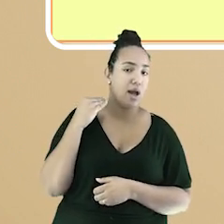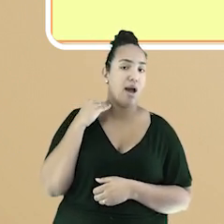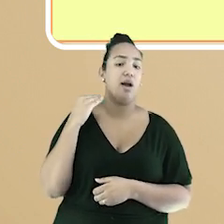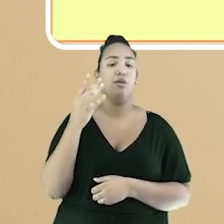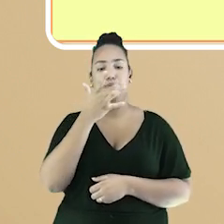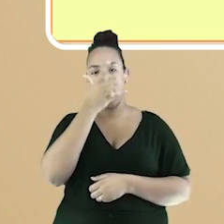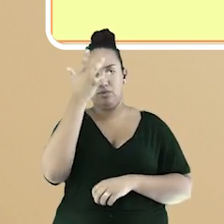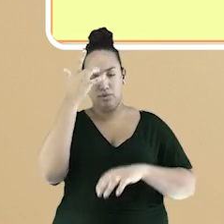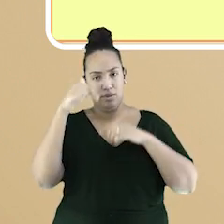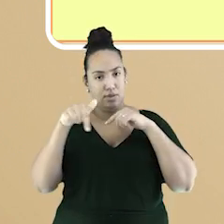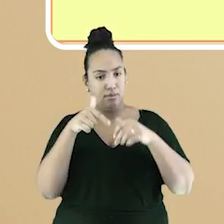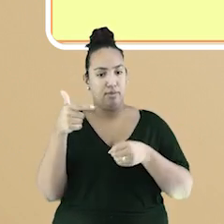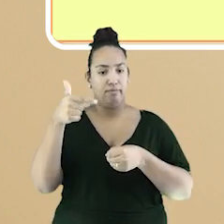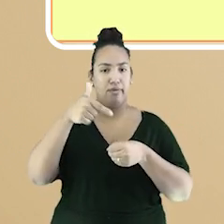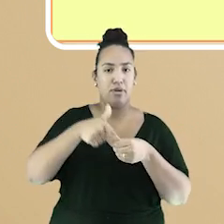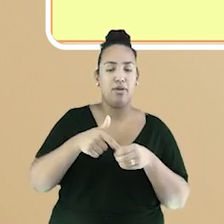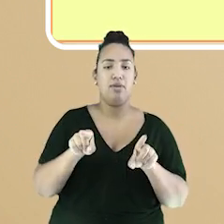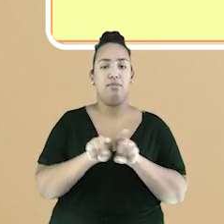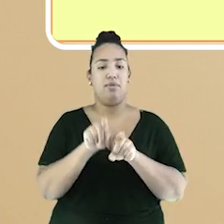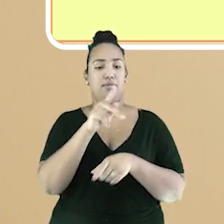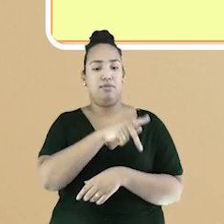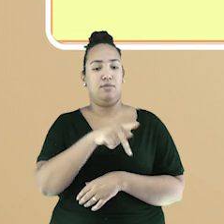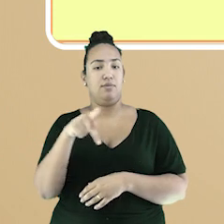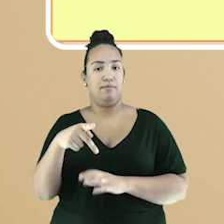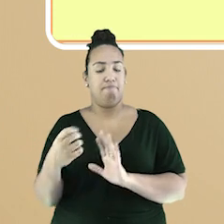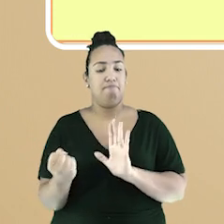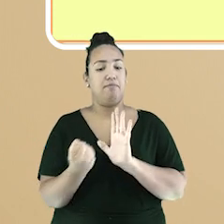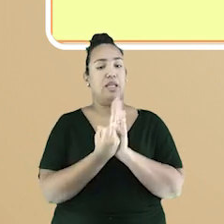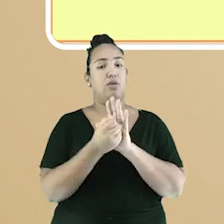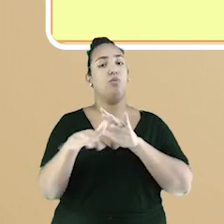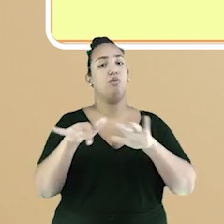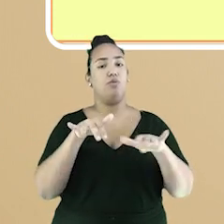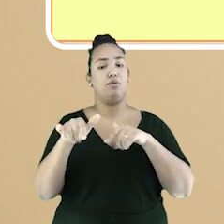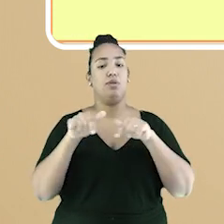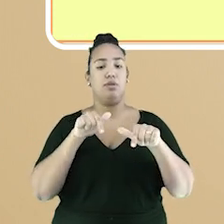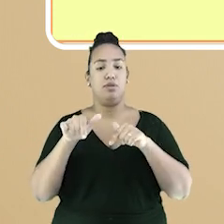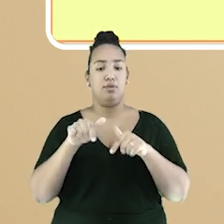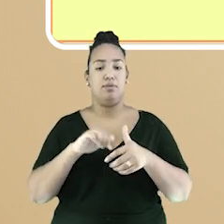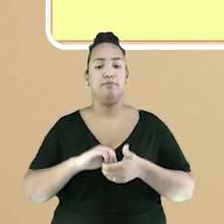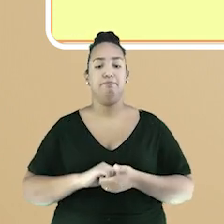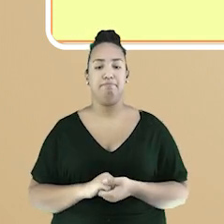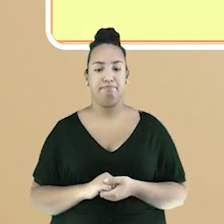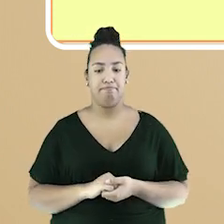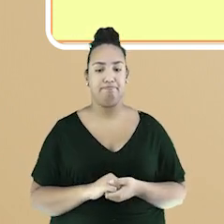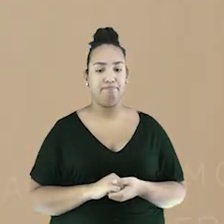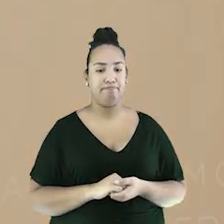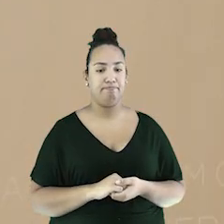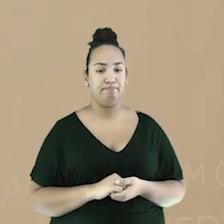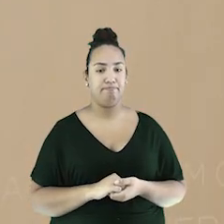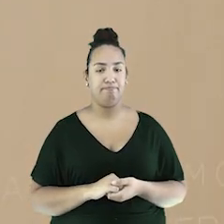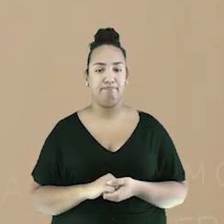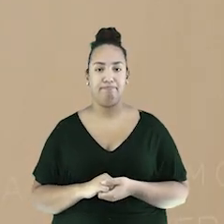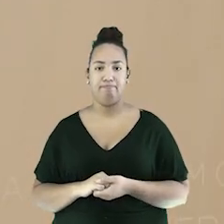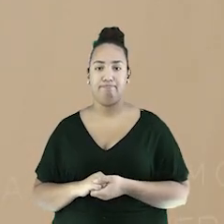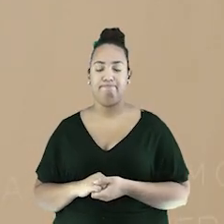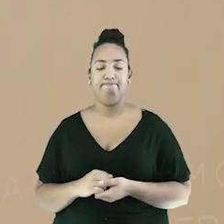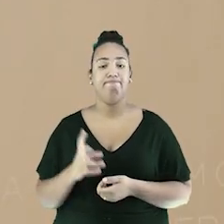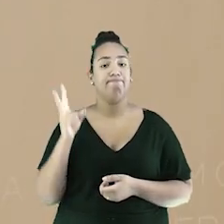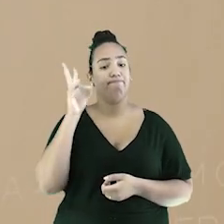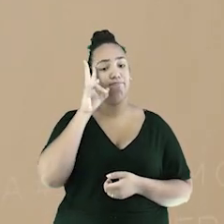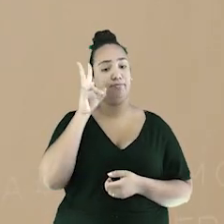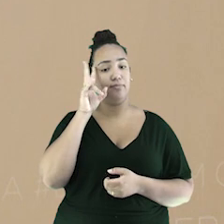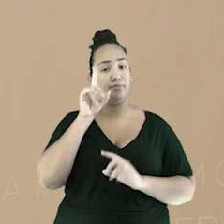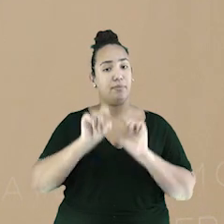petroleiros e professores, sendo um marco no movimento trabalhista após anos. Você não pode